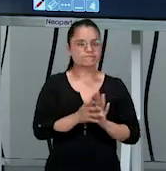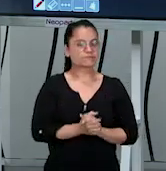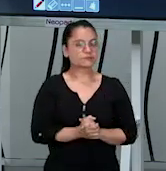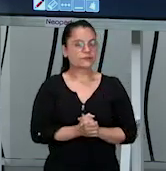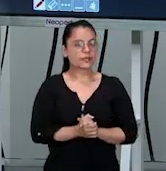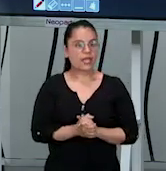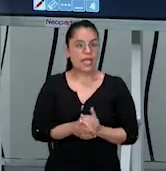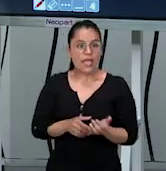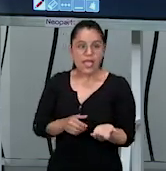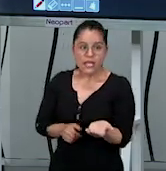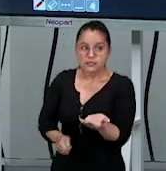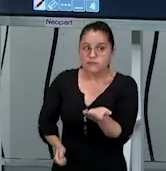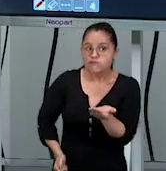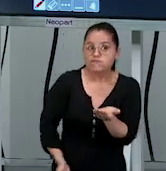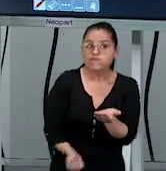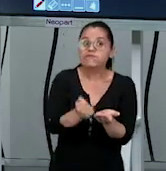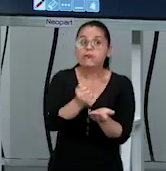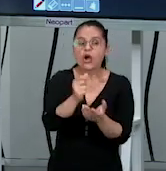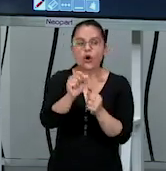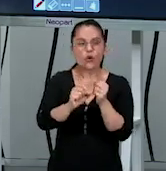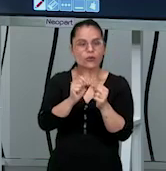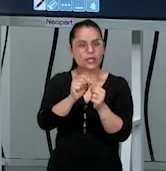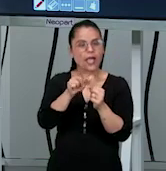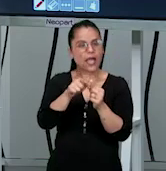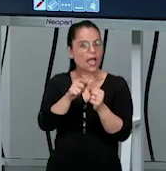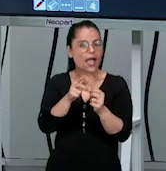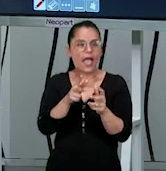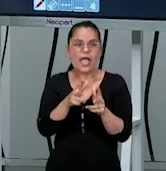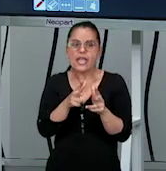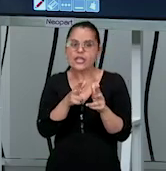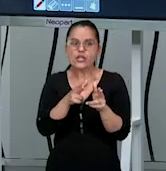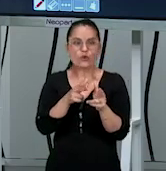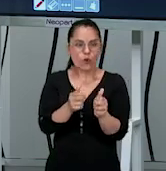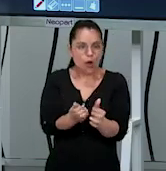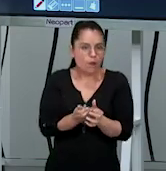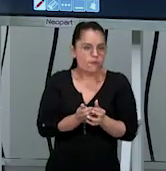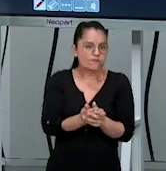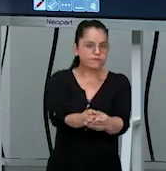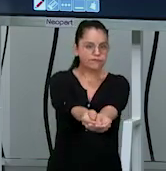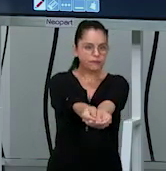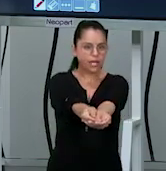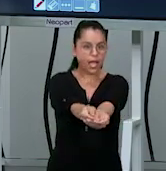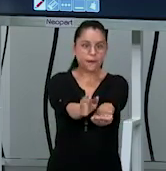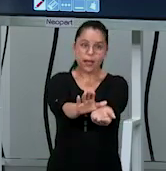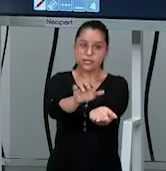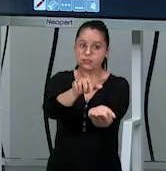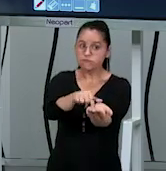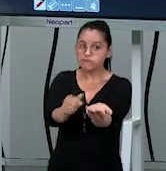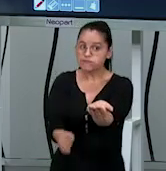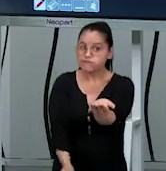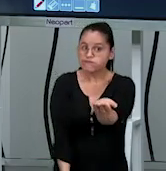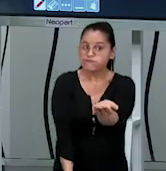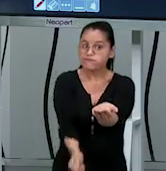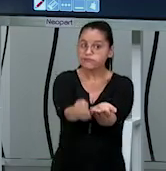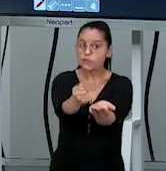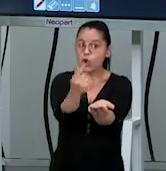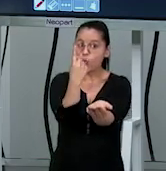Esse saque por baixo nada mais é do que uma manchete, uma manchete, só que usada com uma mão só.